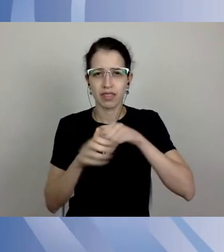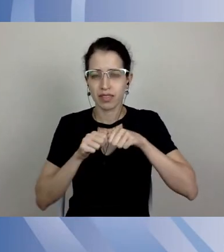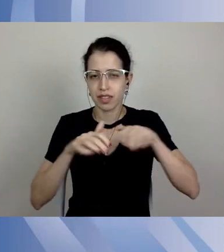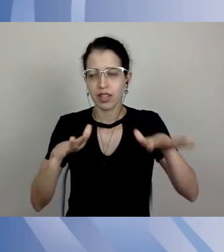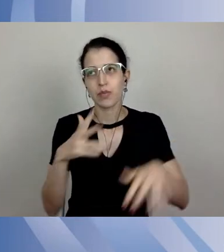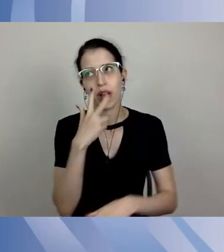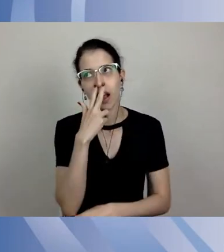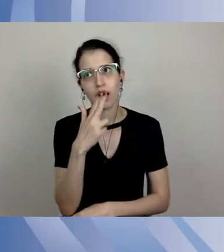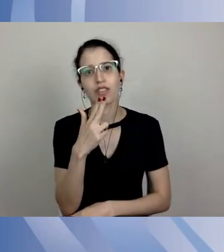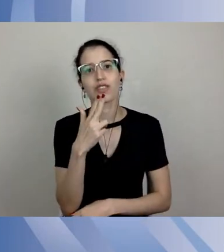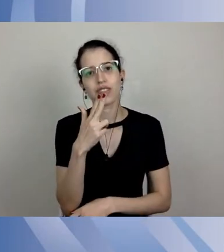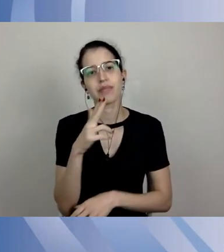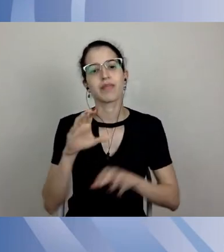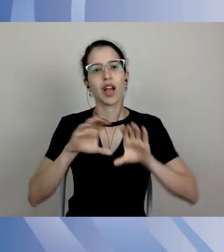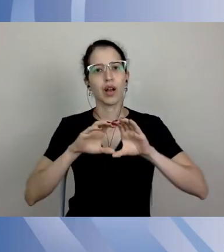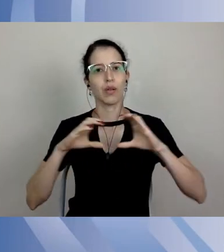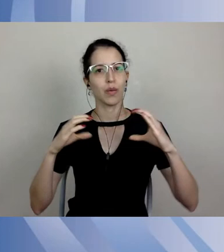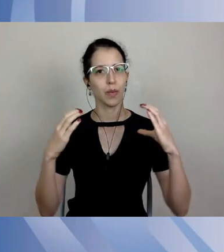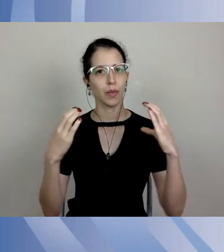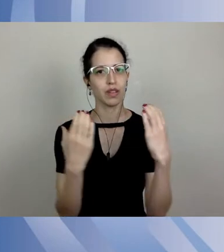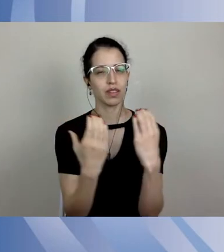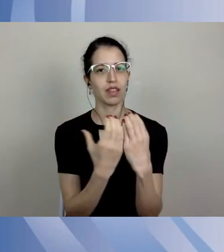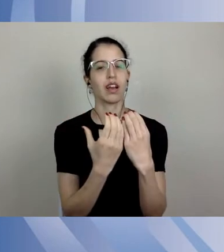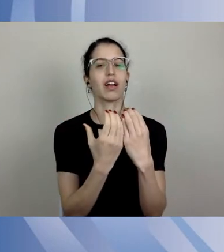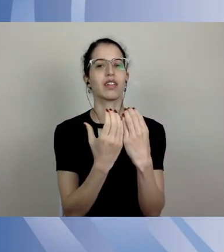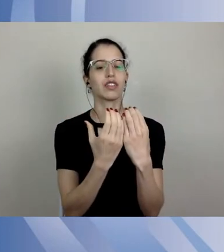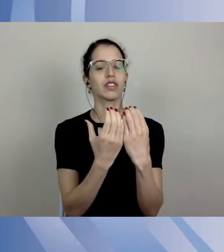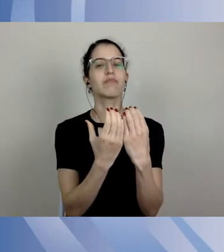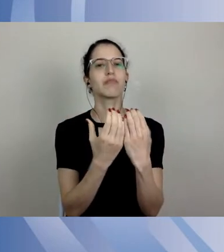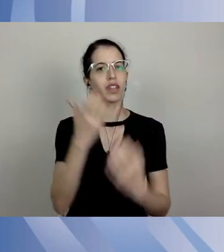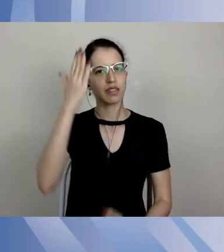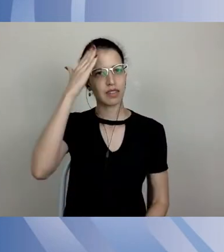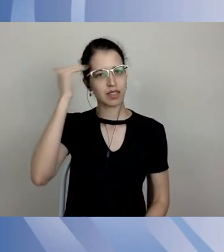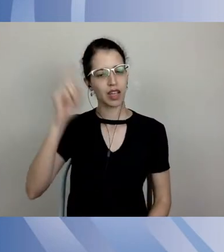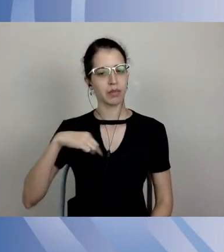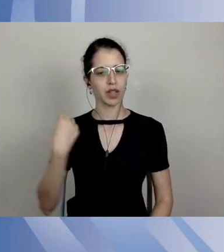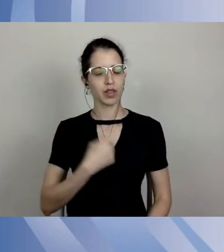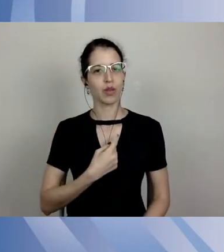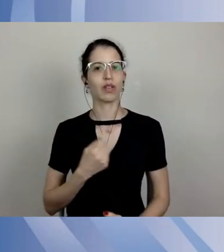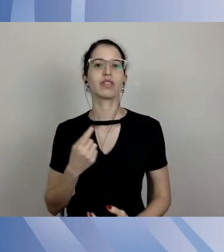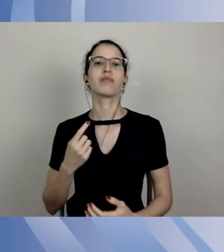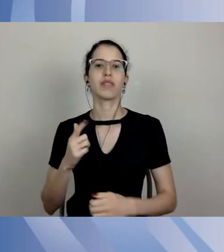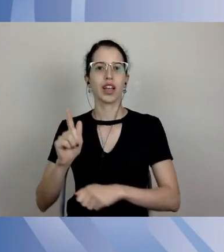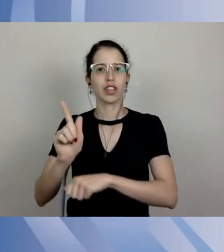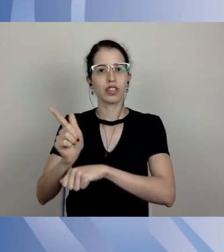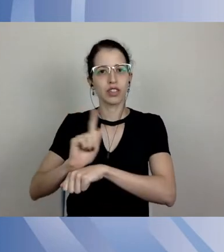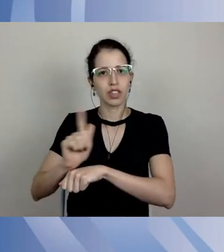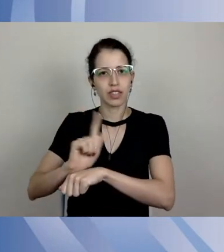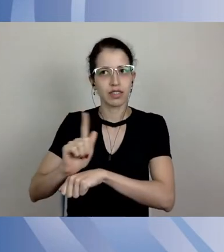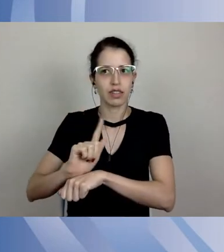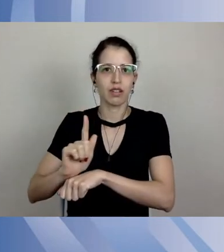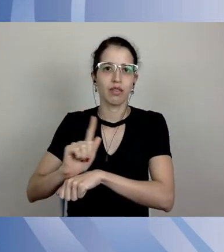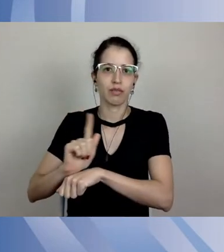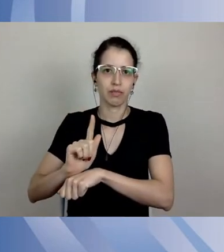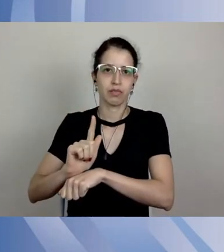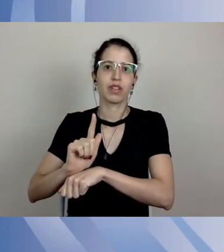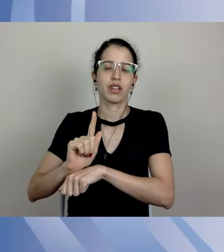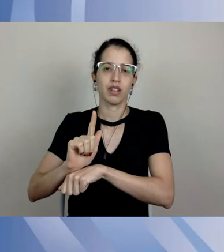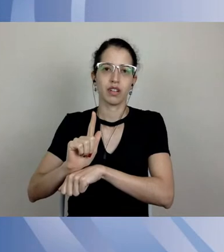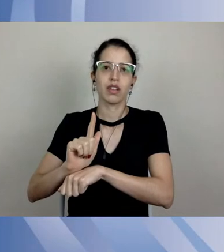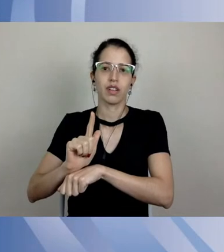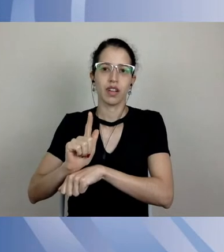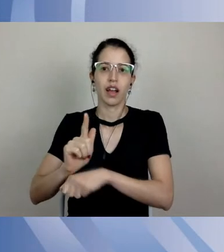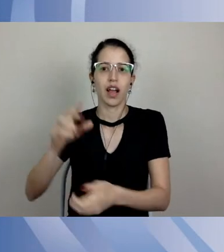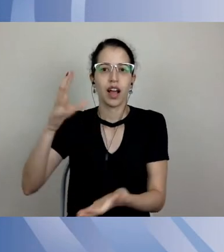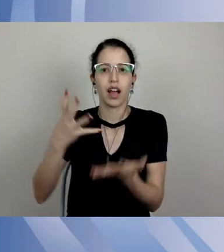de conhecimento da comunidade que nós assumimos a gestão e há poucos dias e, na verdade,